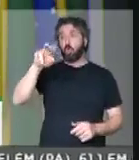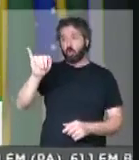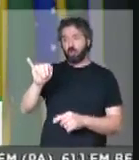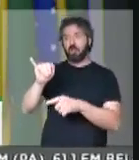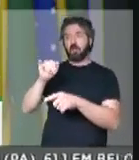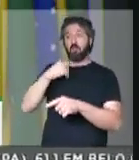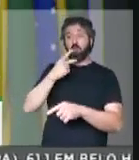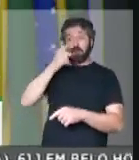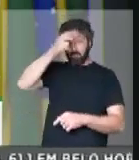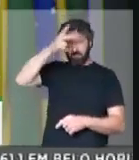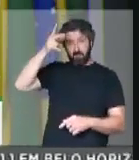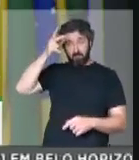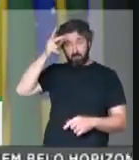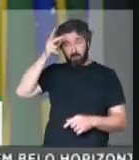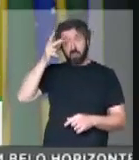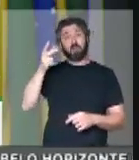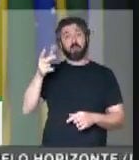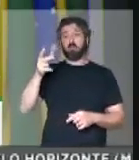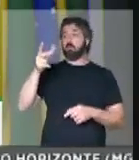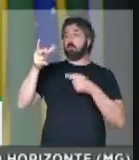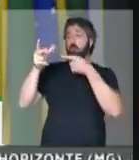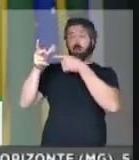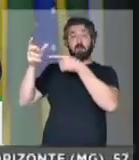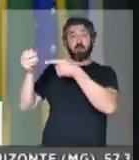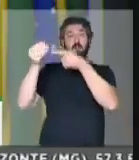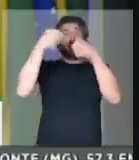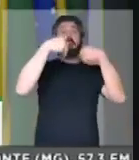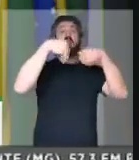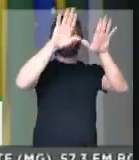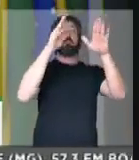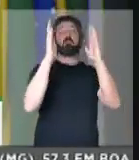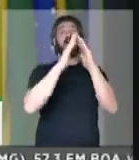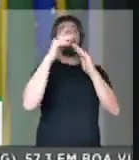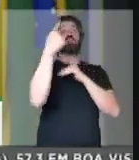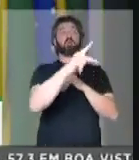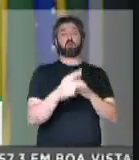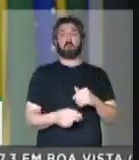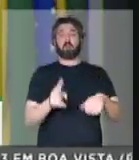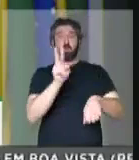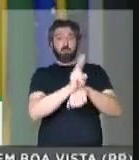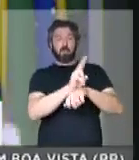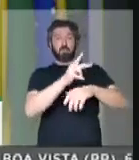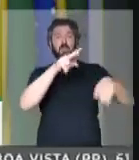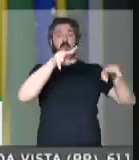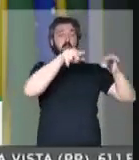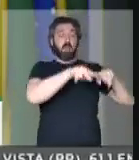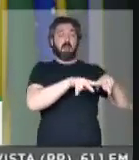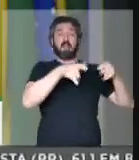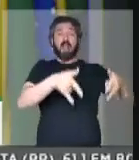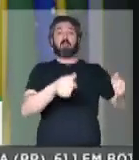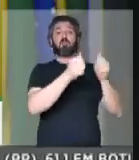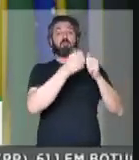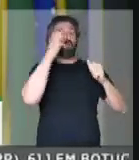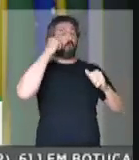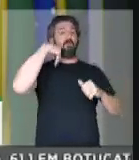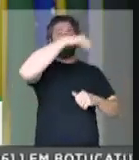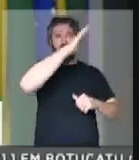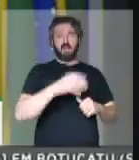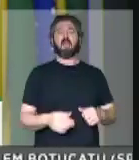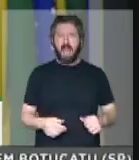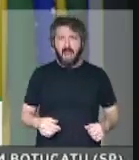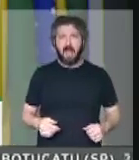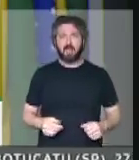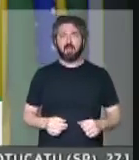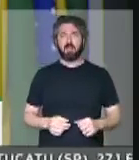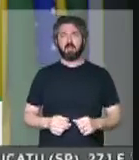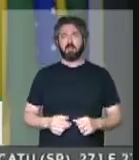Paula, que eu falei do prefeito, pega o prefeito de Londrina e leva para a sua casa, coloque ele na sua cama e turma com ele. É,